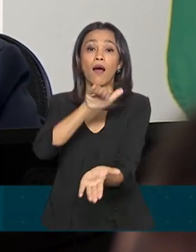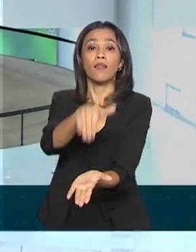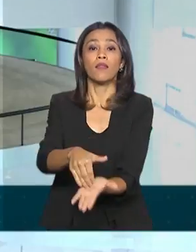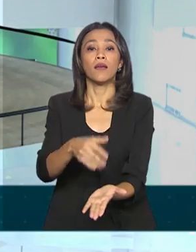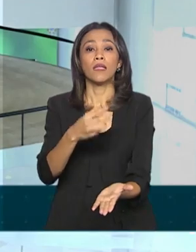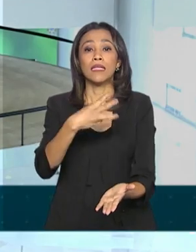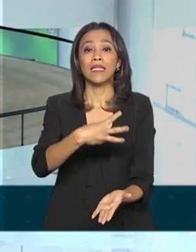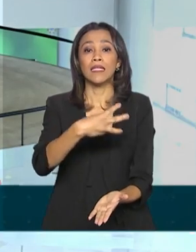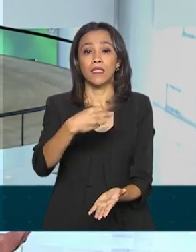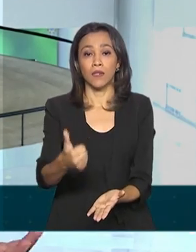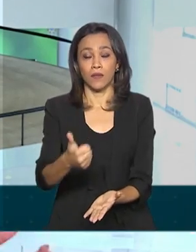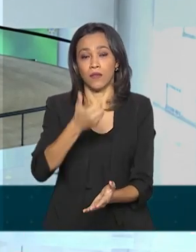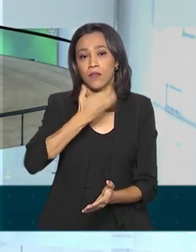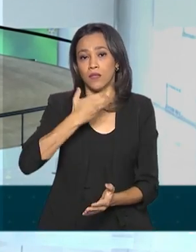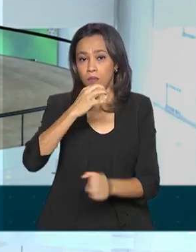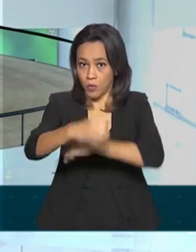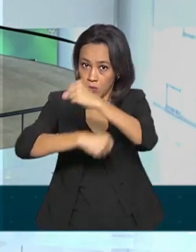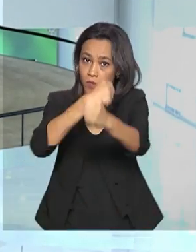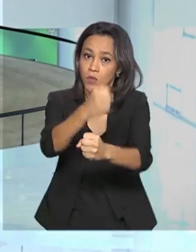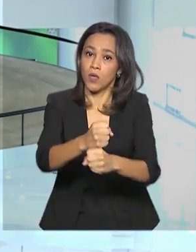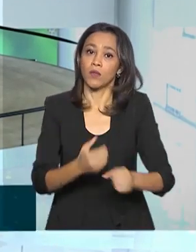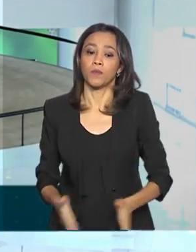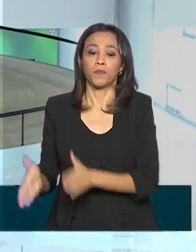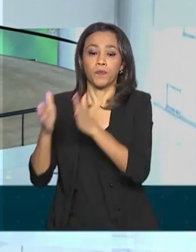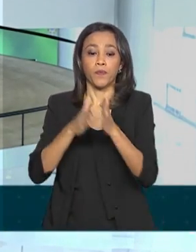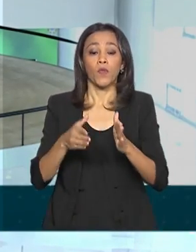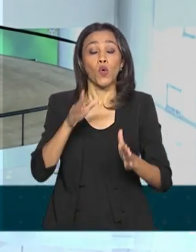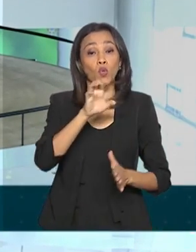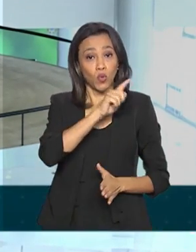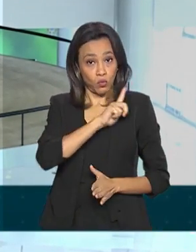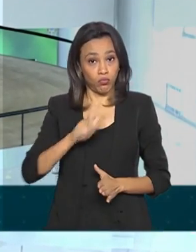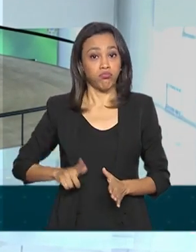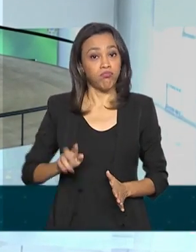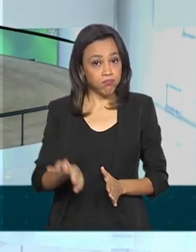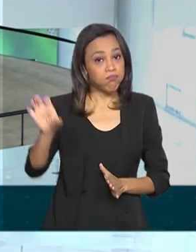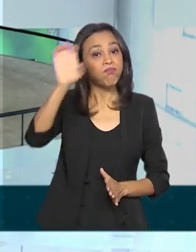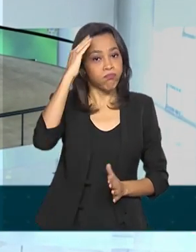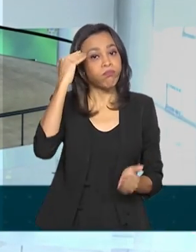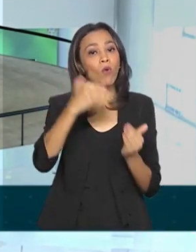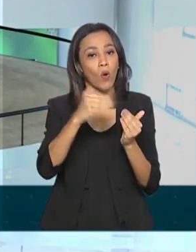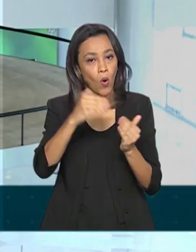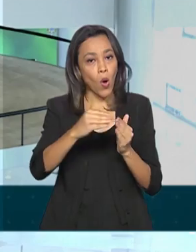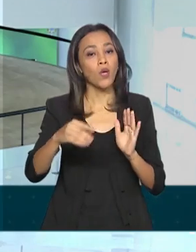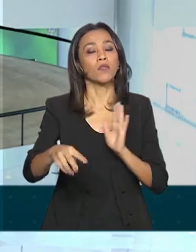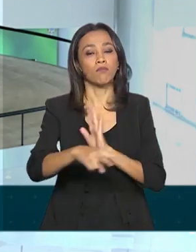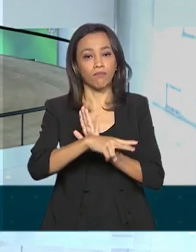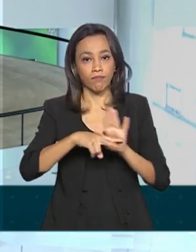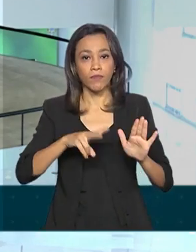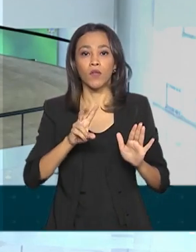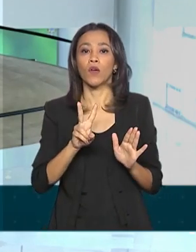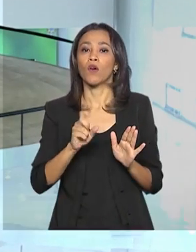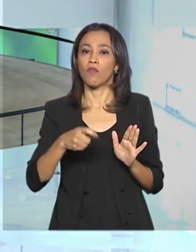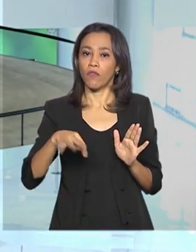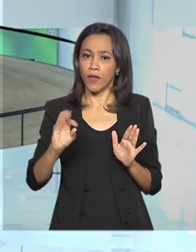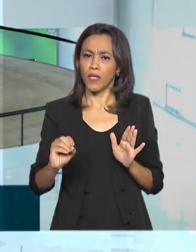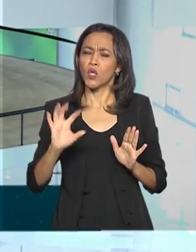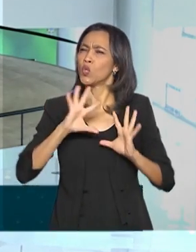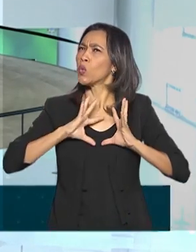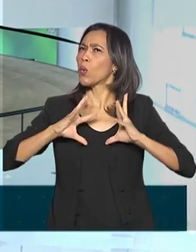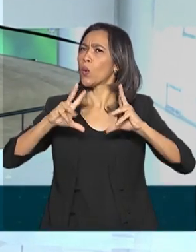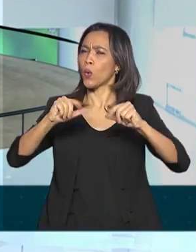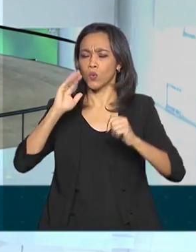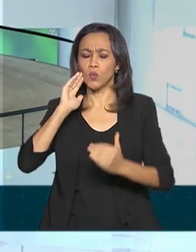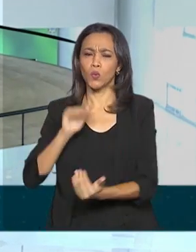do ano que vem. Os governadores apoiaram o veto e falaram sobre a importância da reunião para a construção de um consenso entre todos os